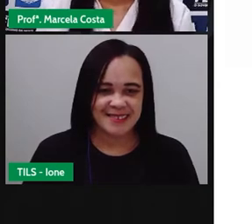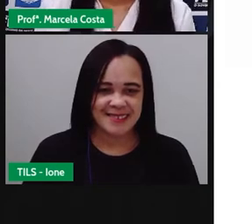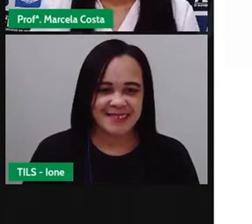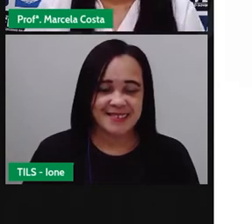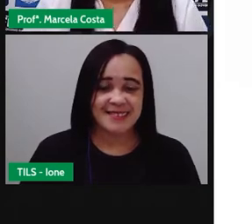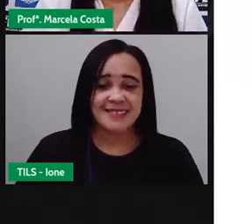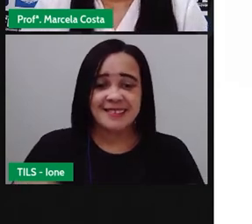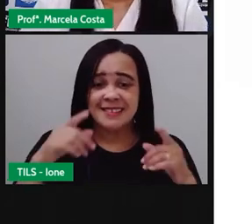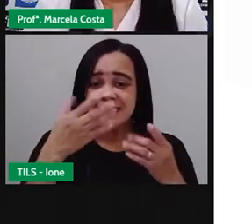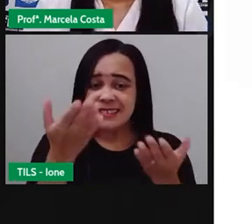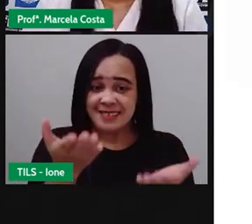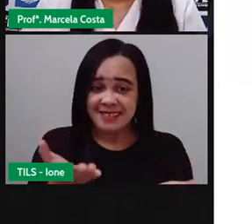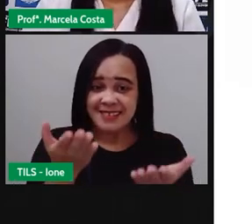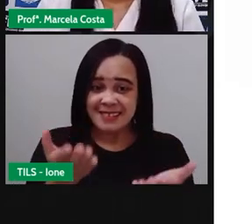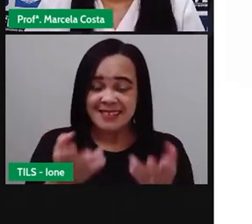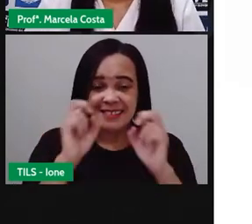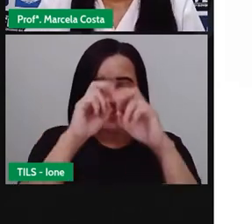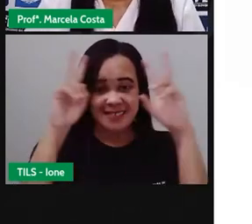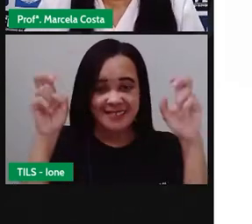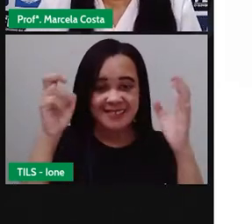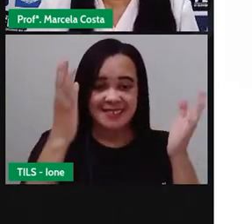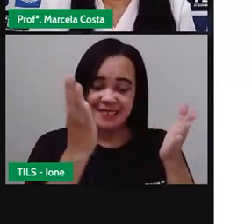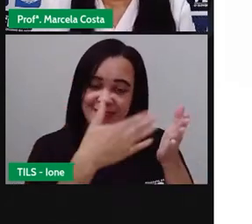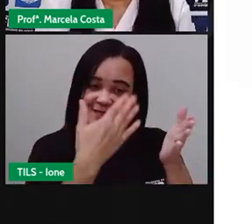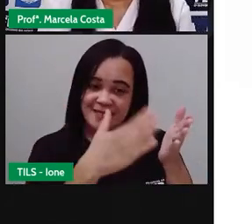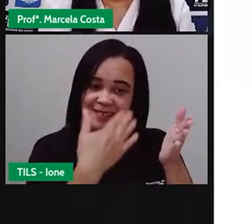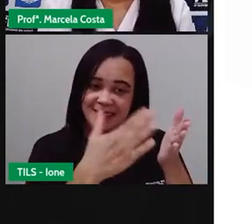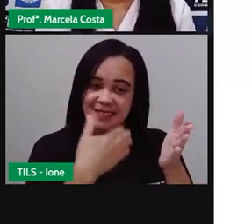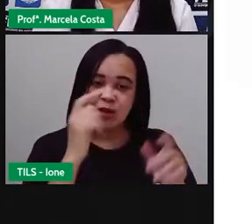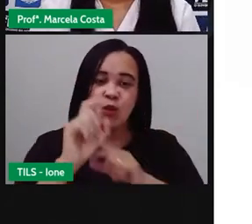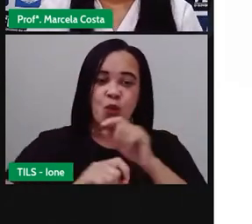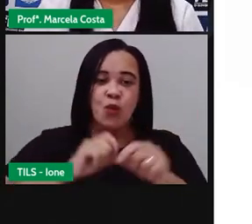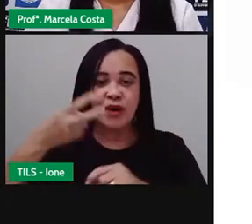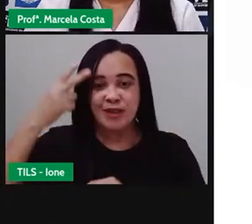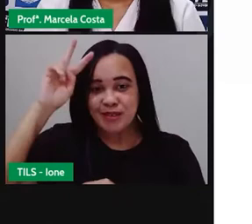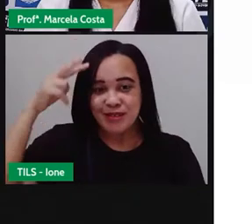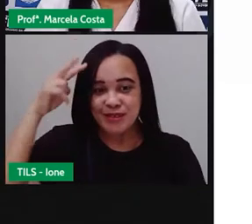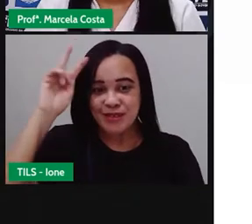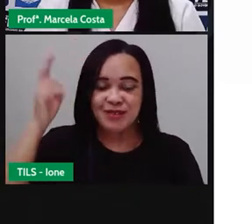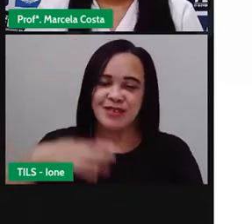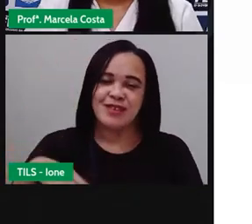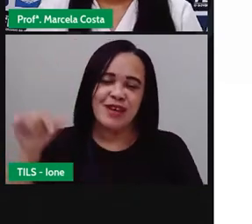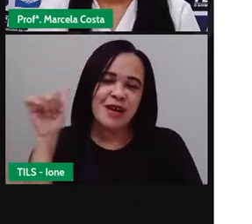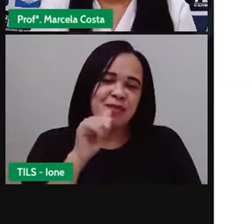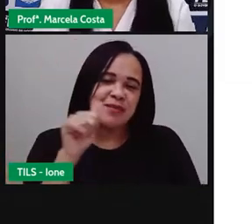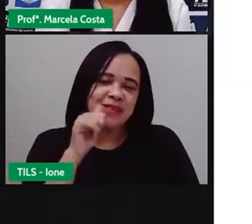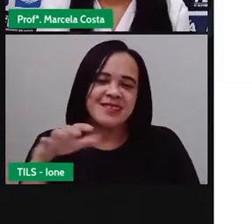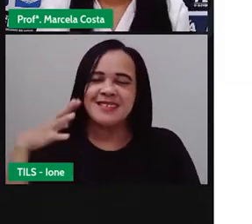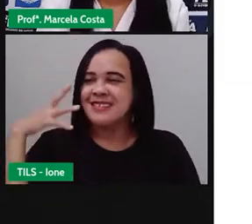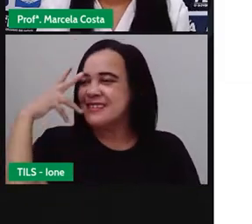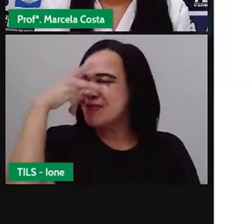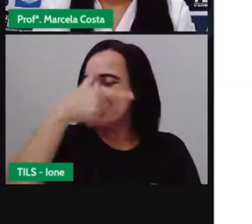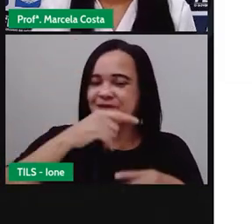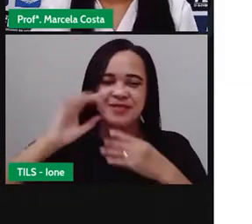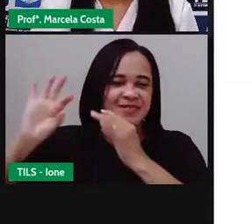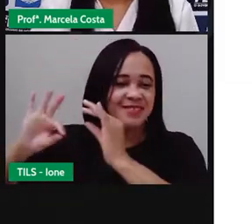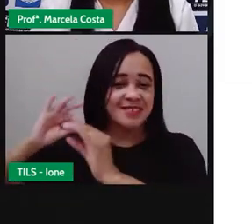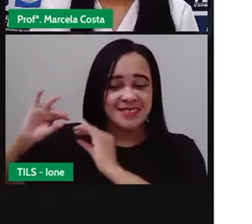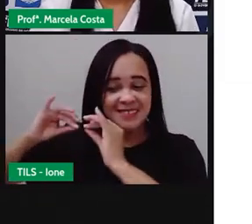Então, esse é um livro que conta a história Menina Bonita do Laço de Fita.